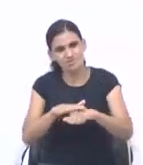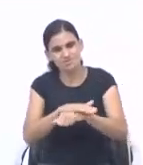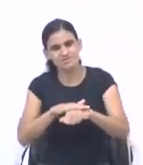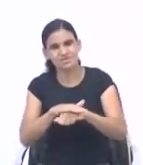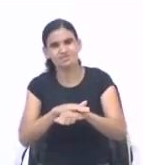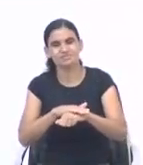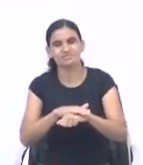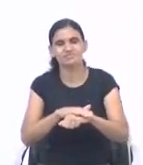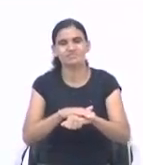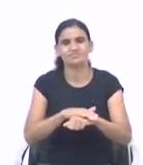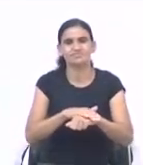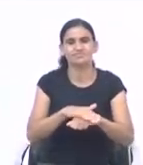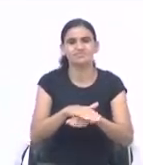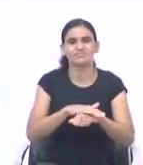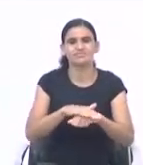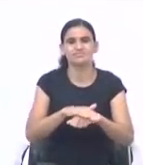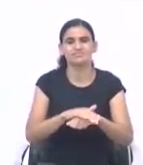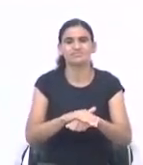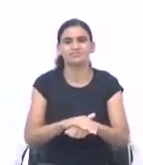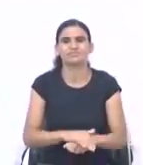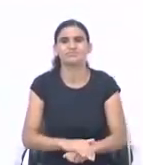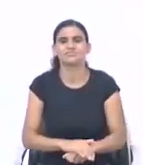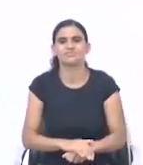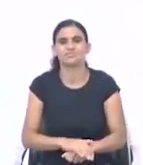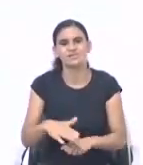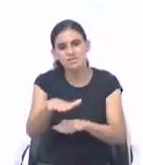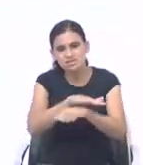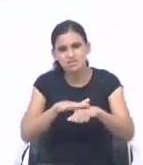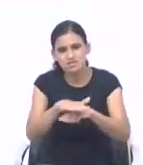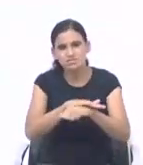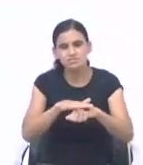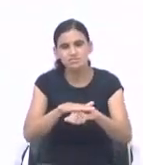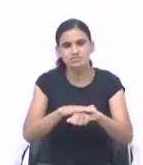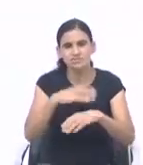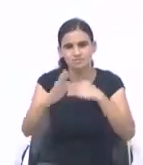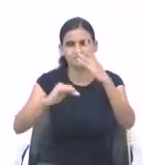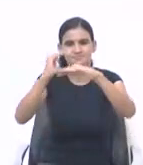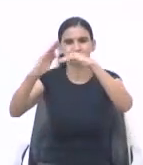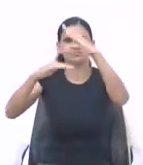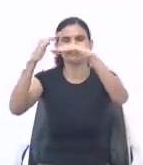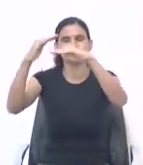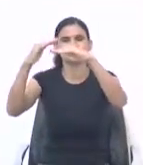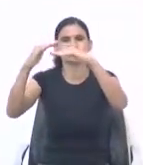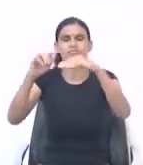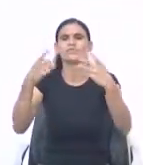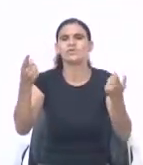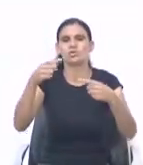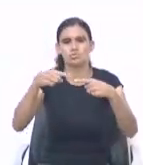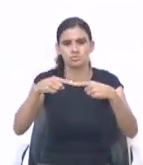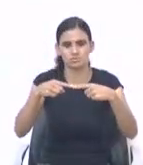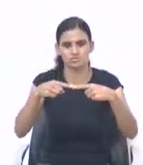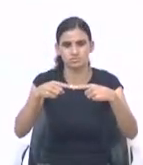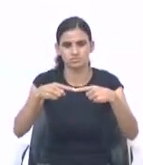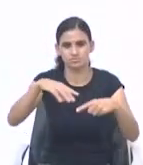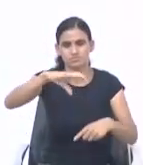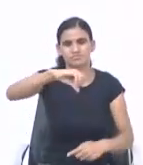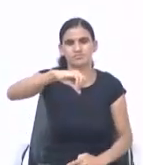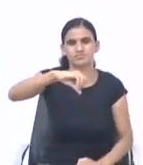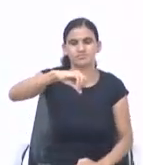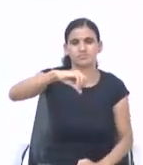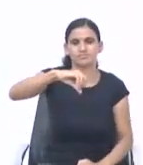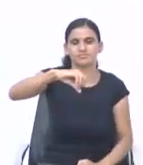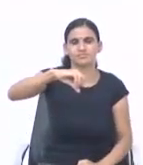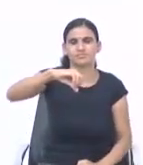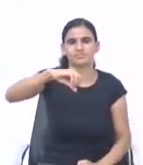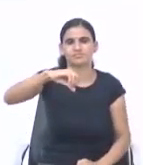O dinheiro que Deus te dá. Não é para você gastar tudo. É para você negociar. E multiplicar. Para qual objetivo? Versículo nove ele vai dizer. Versículo sete. E